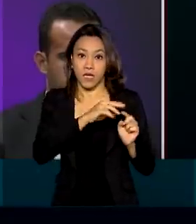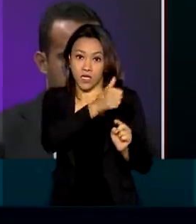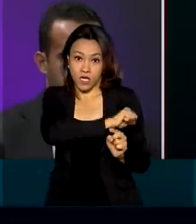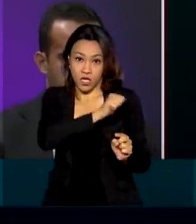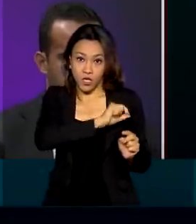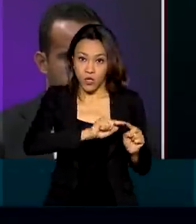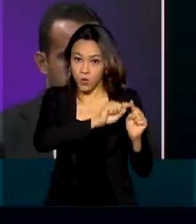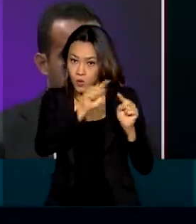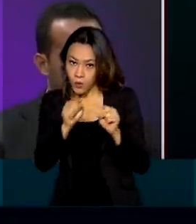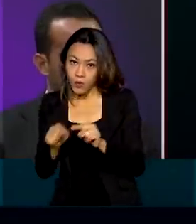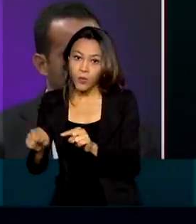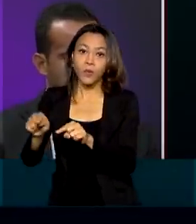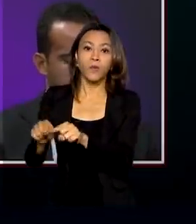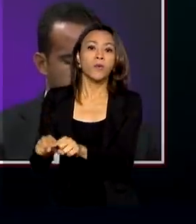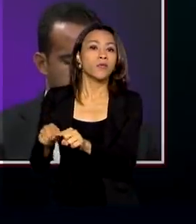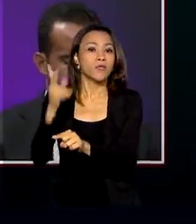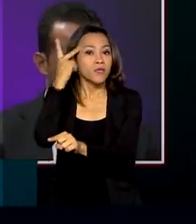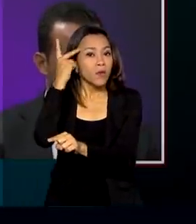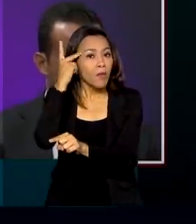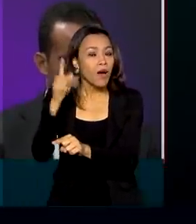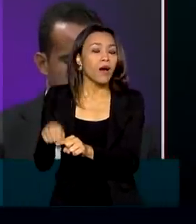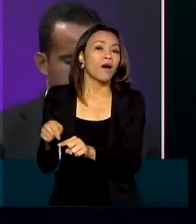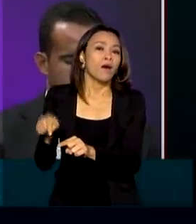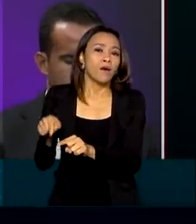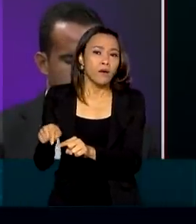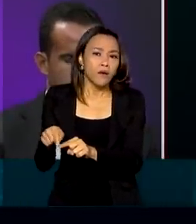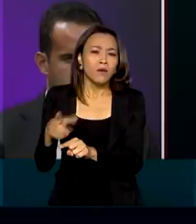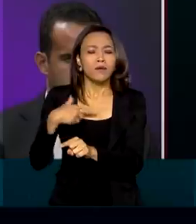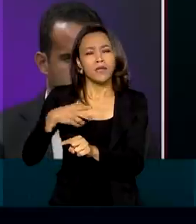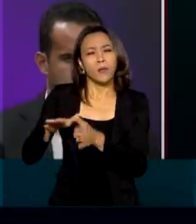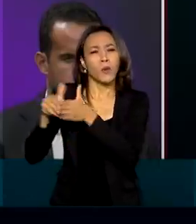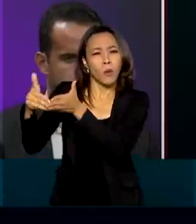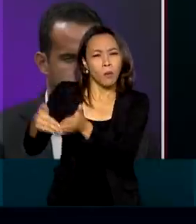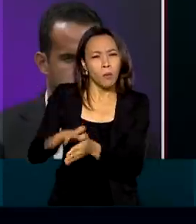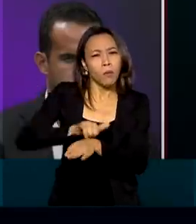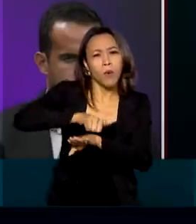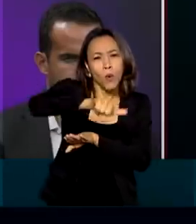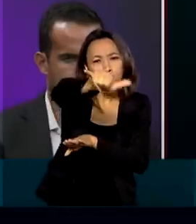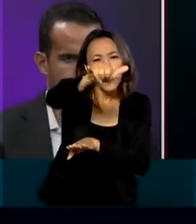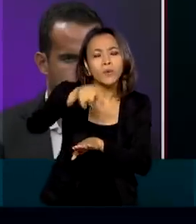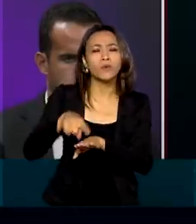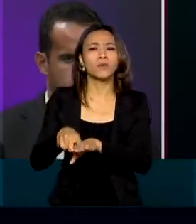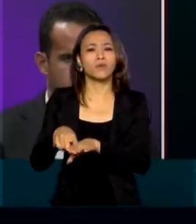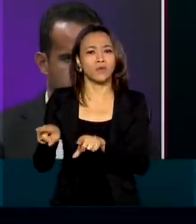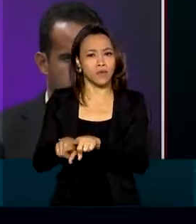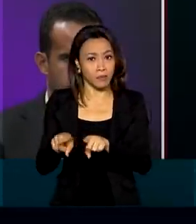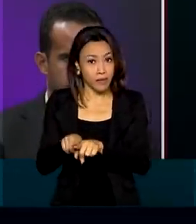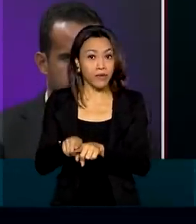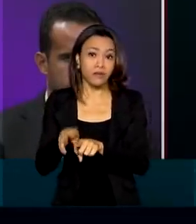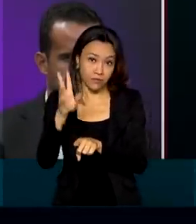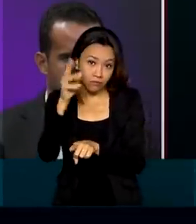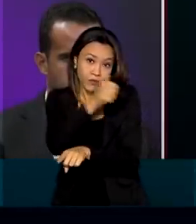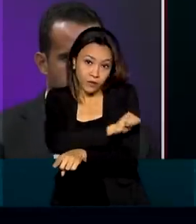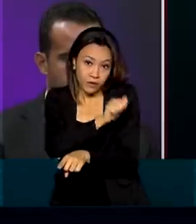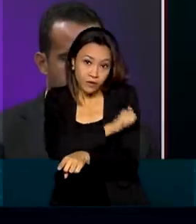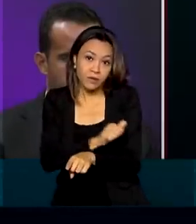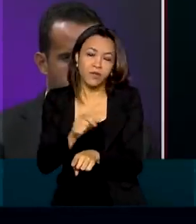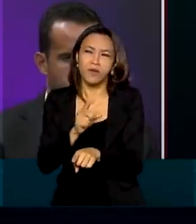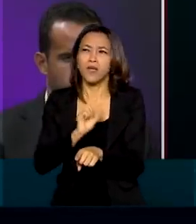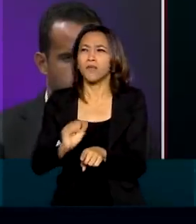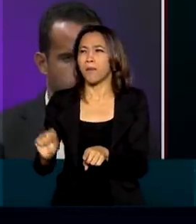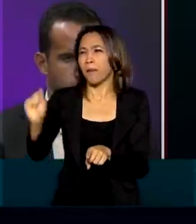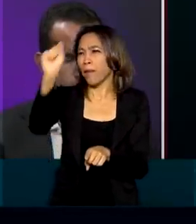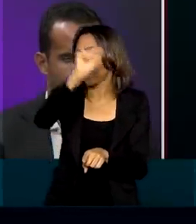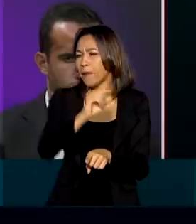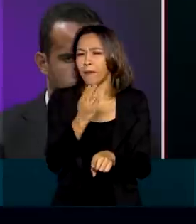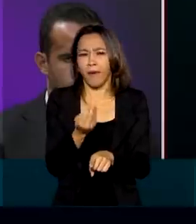um Porto de Santos? Quem quer ficar de fora de um aeroporto de Congonhas, do aeroporto de Santos Dumont? Então, nós temos a de rodovias do